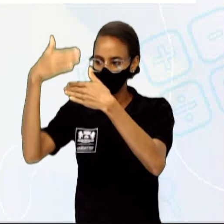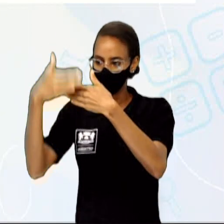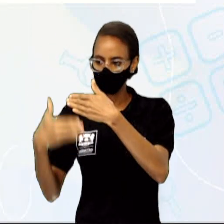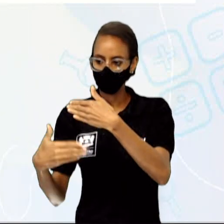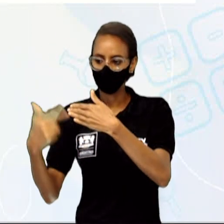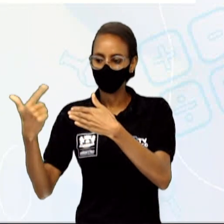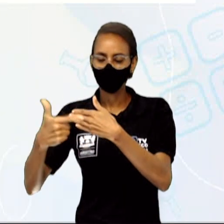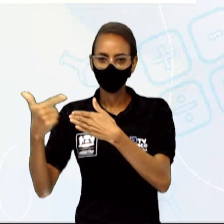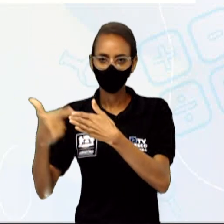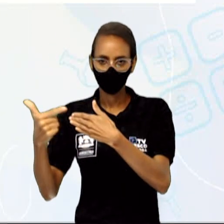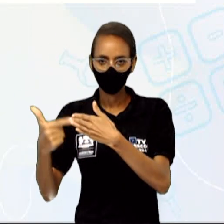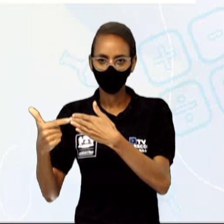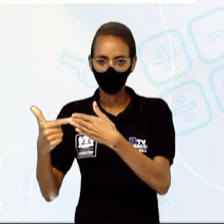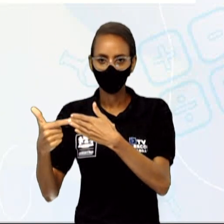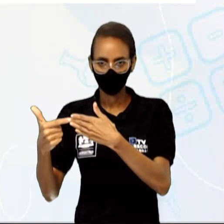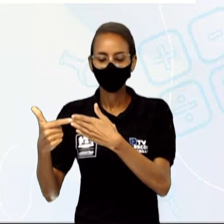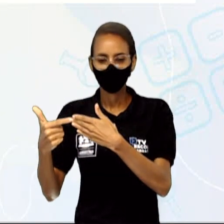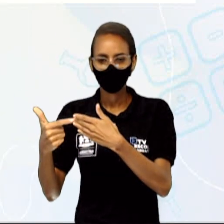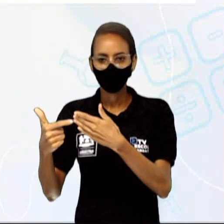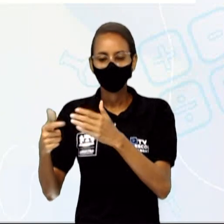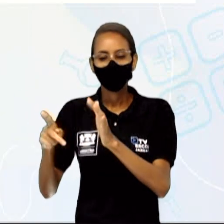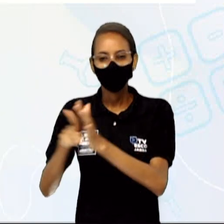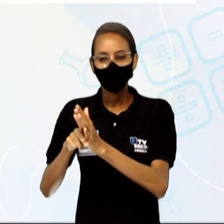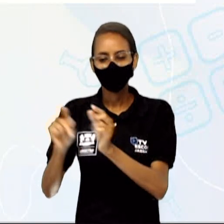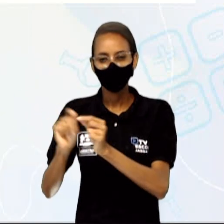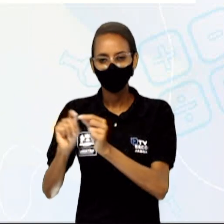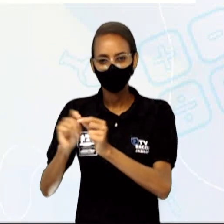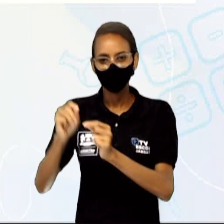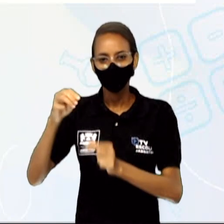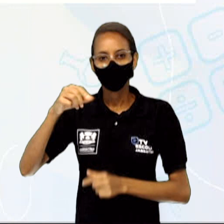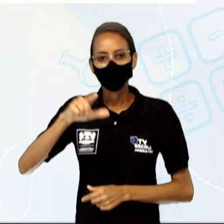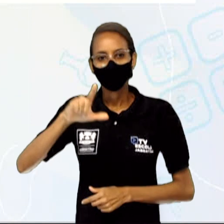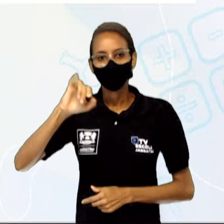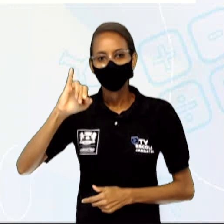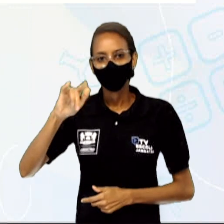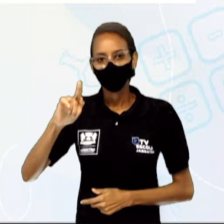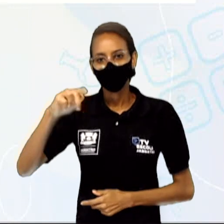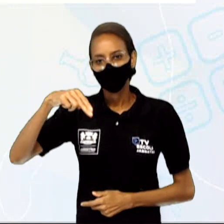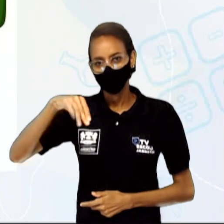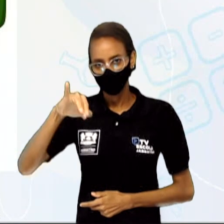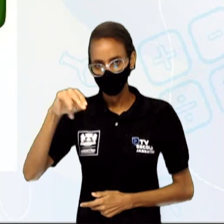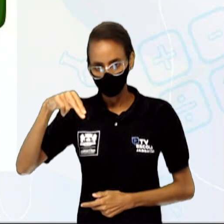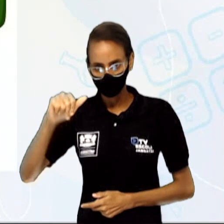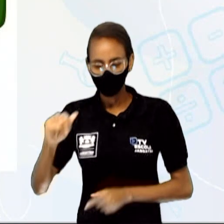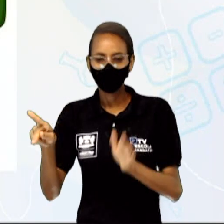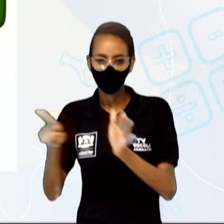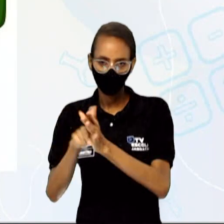E ela é feita principalmente de lignina. Lignina é a substância da qual é feita a madeira.